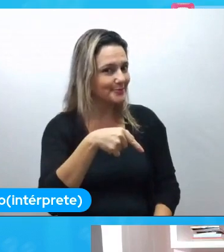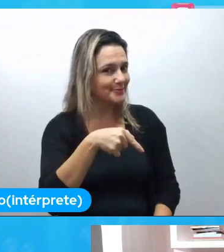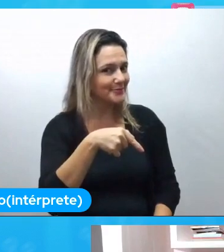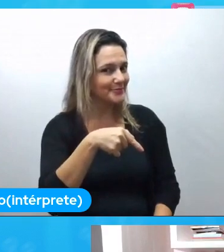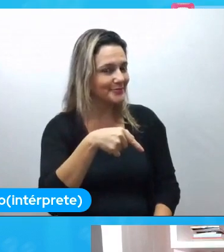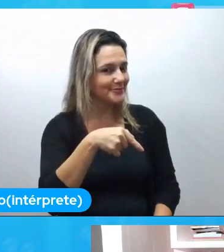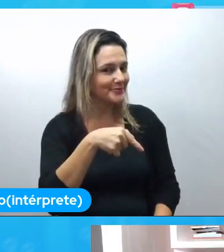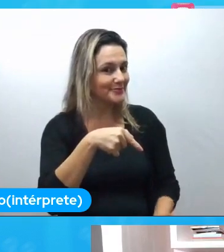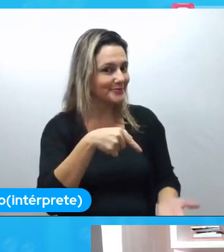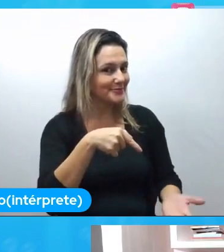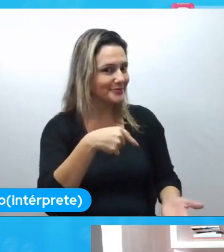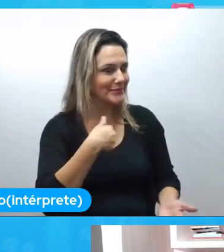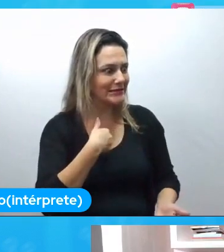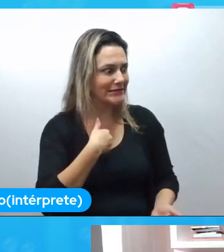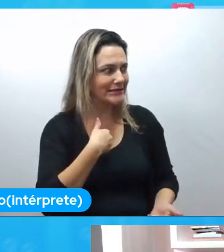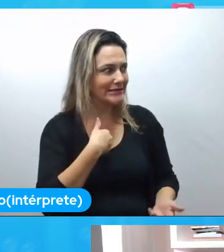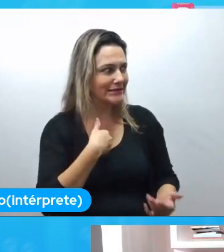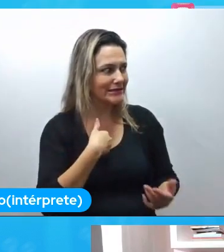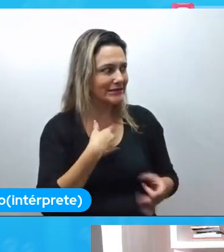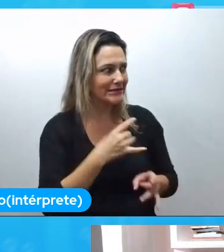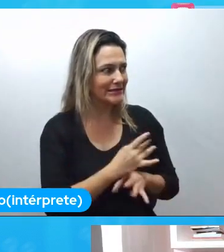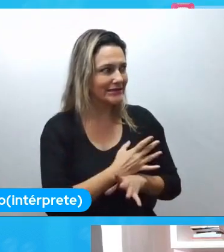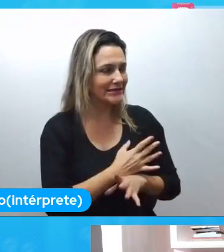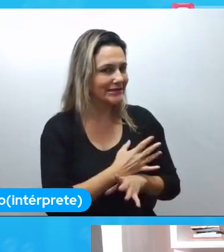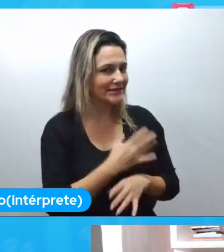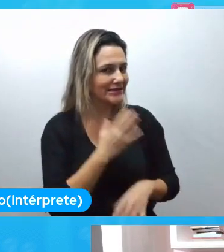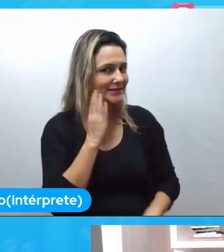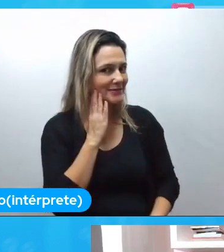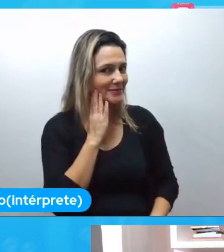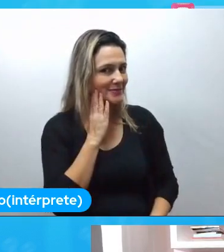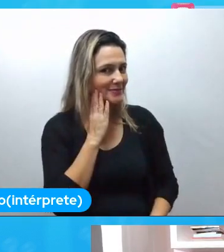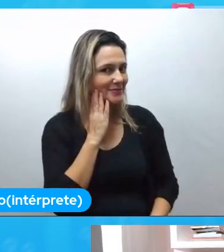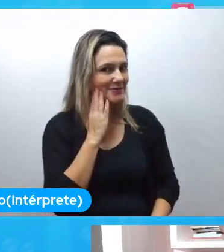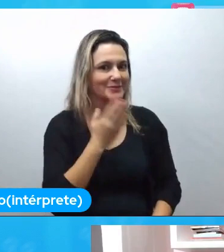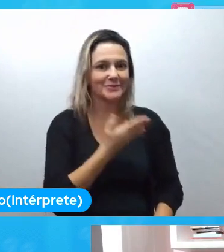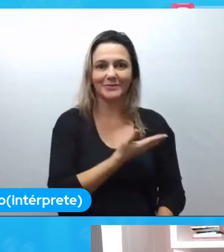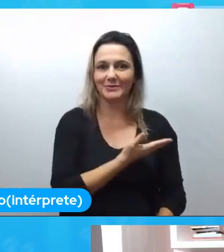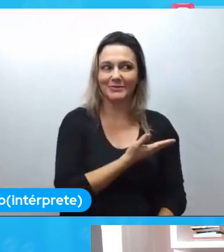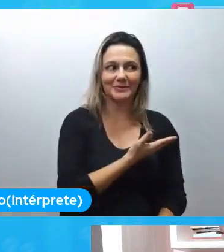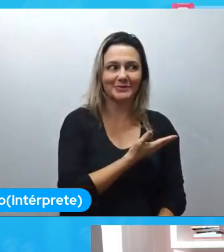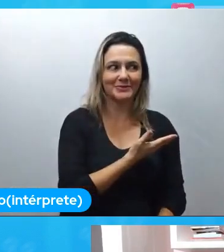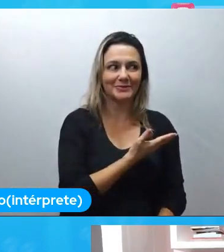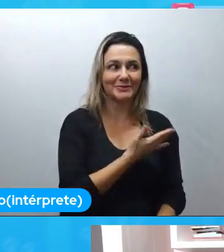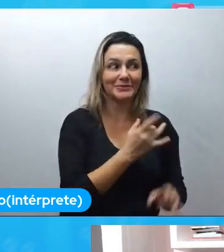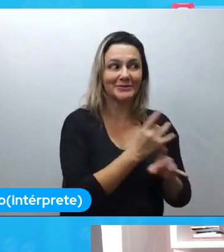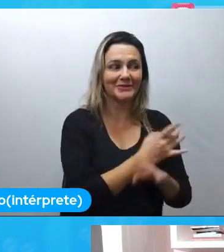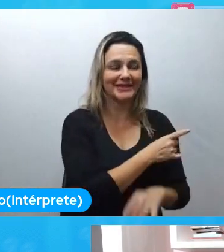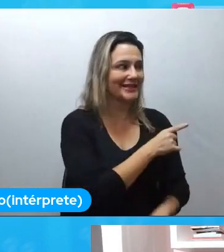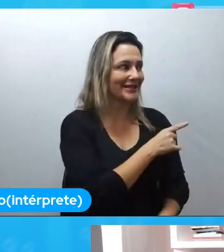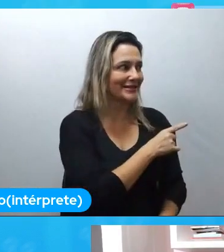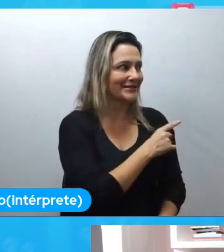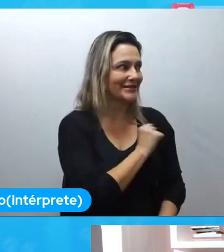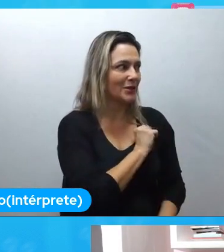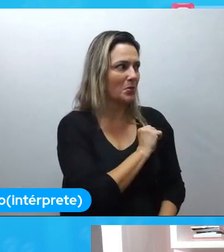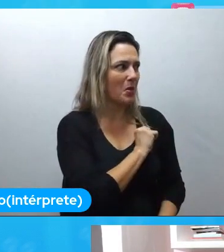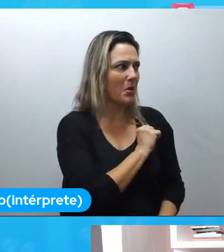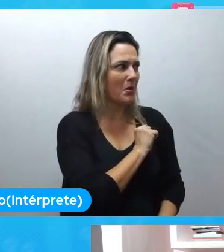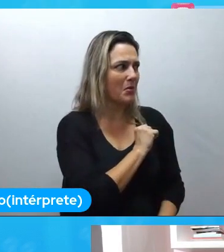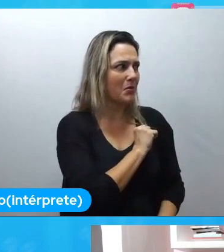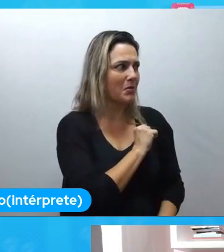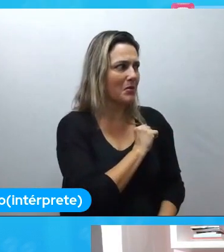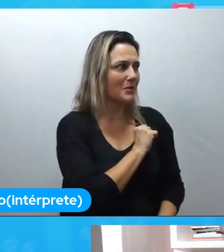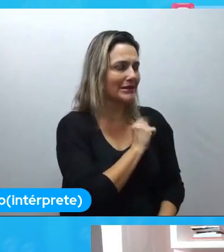não sei se eu estava preparada não, mas acho que vai dançar. Não, eu não estava, eu estou aqui com o coração de tudo, tudo, tudo,